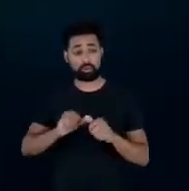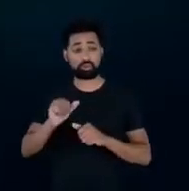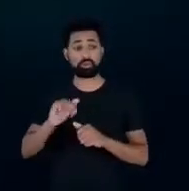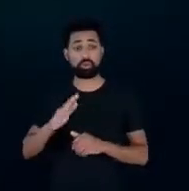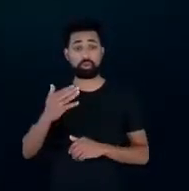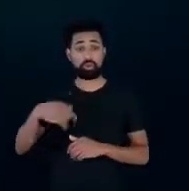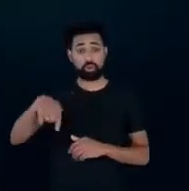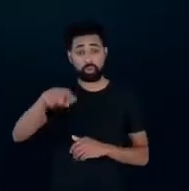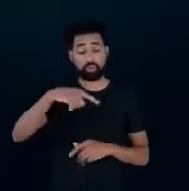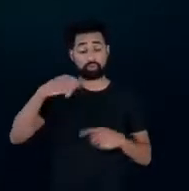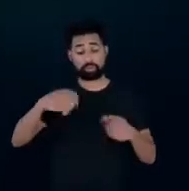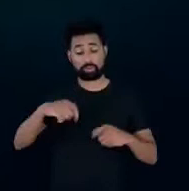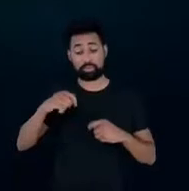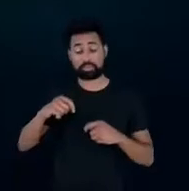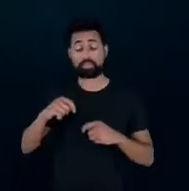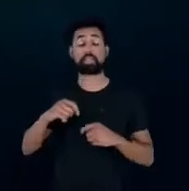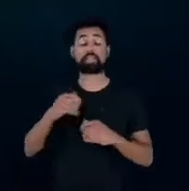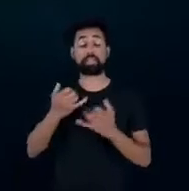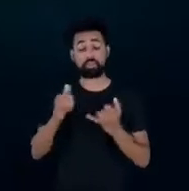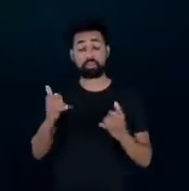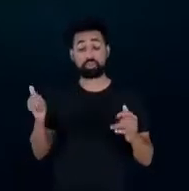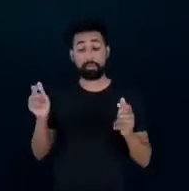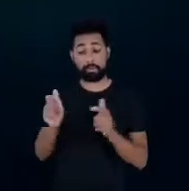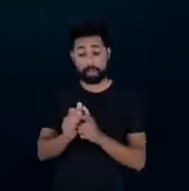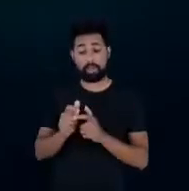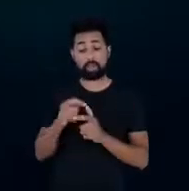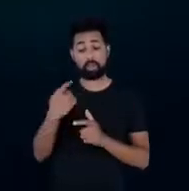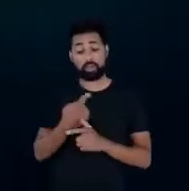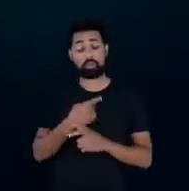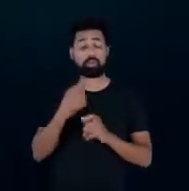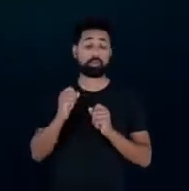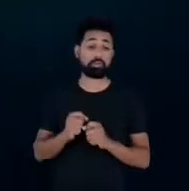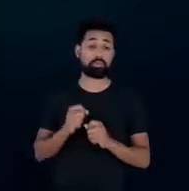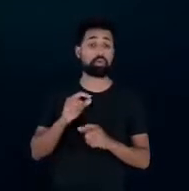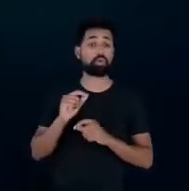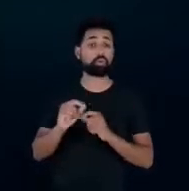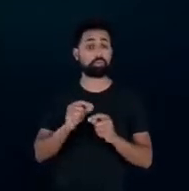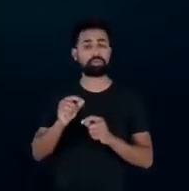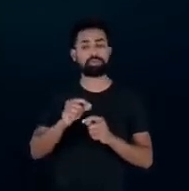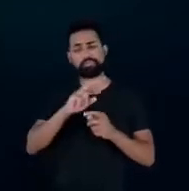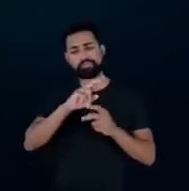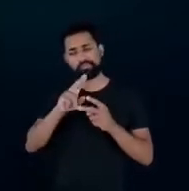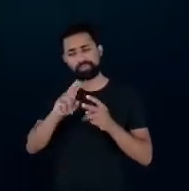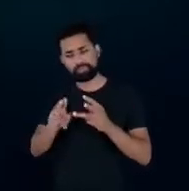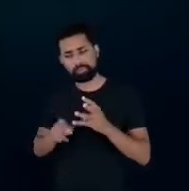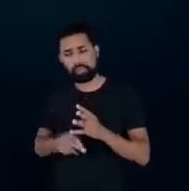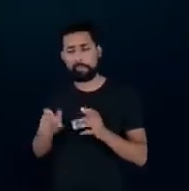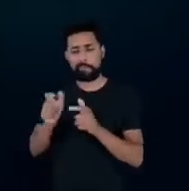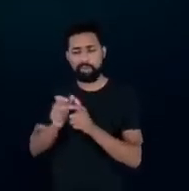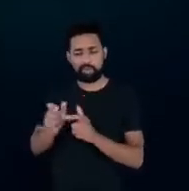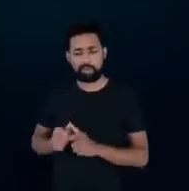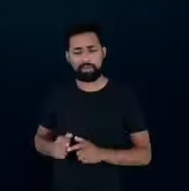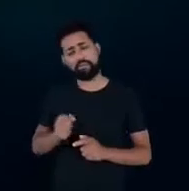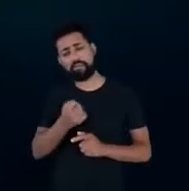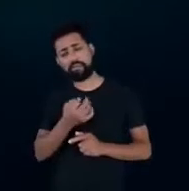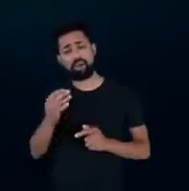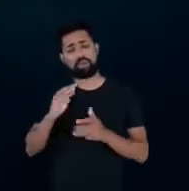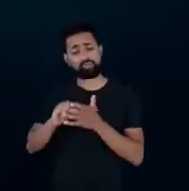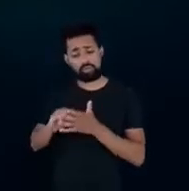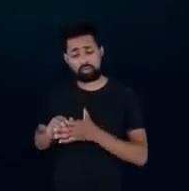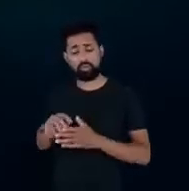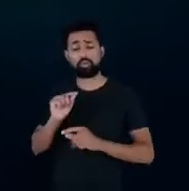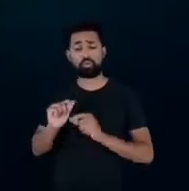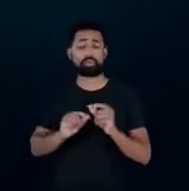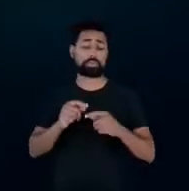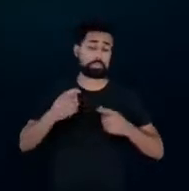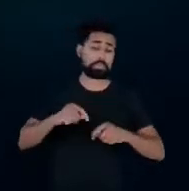precisa de menos energia, por exemplo, a gente pode demandar menos níquel, menos lítio, menos vários elementos que são necessários, por